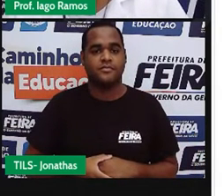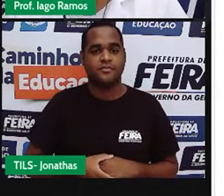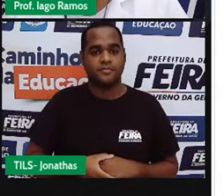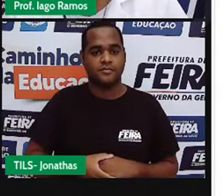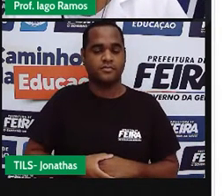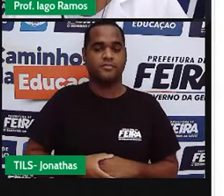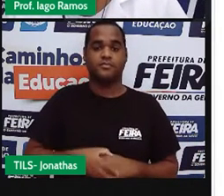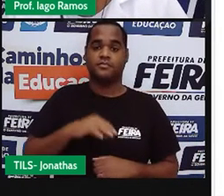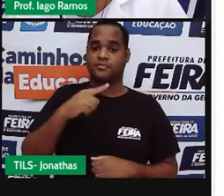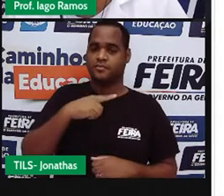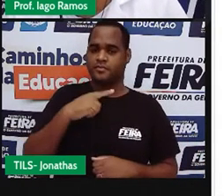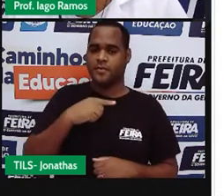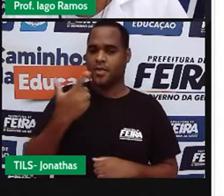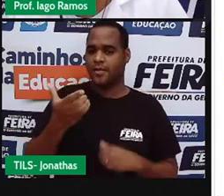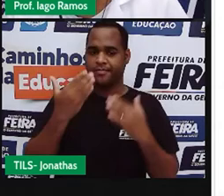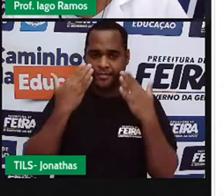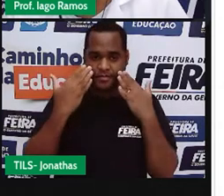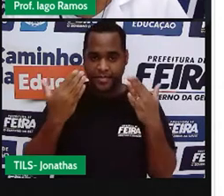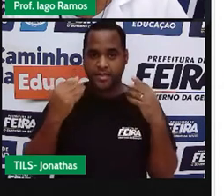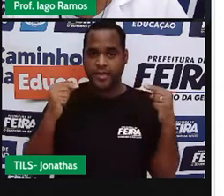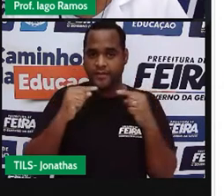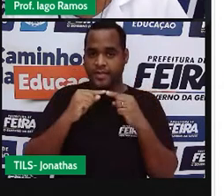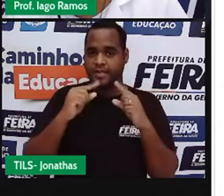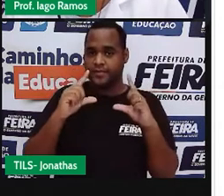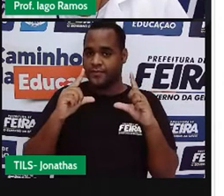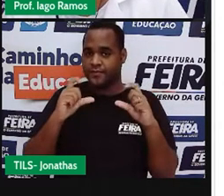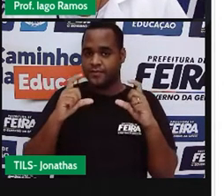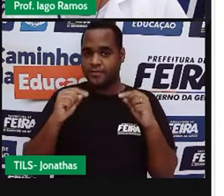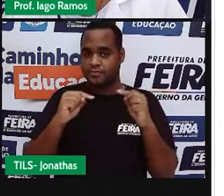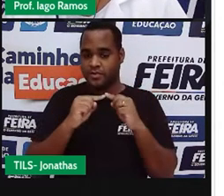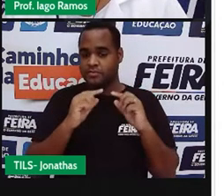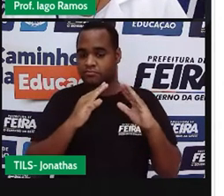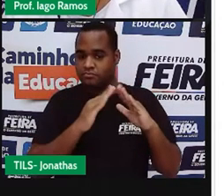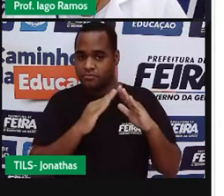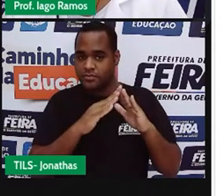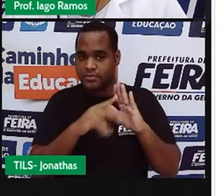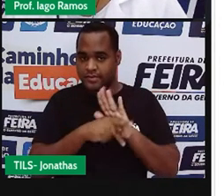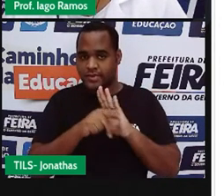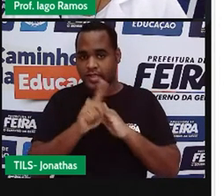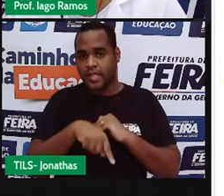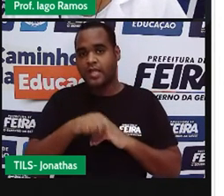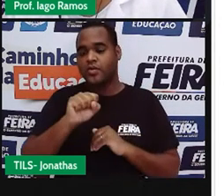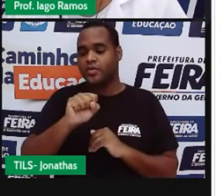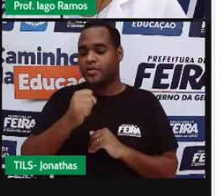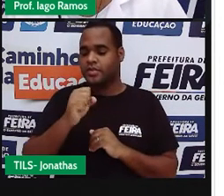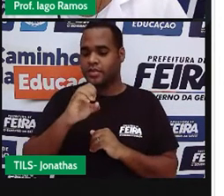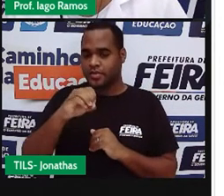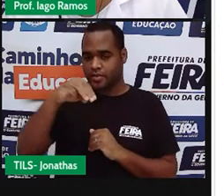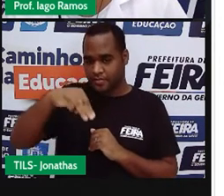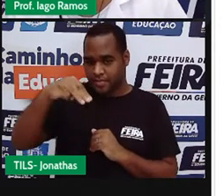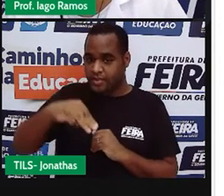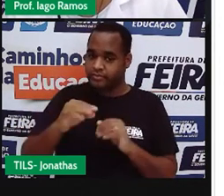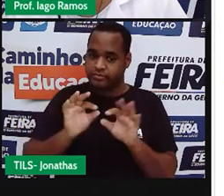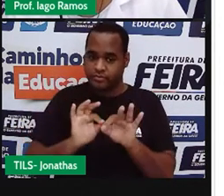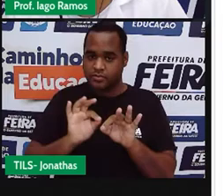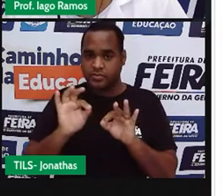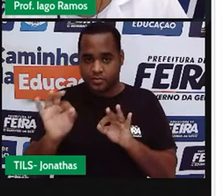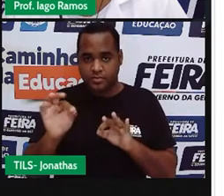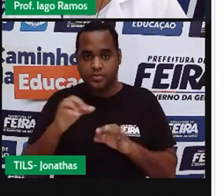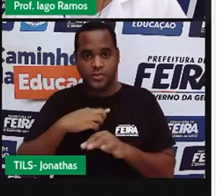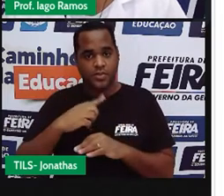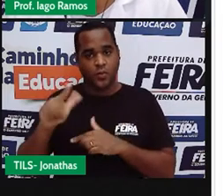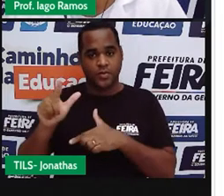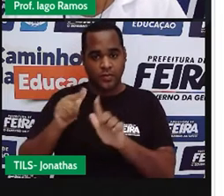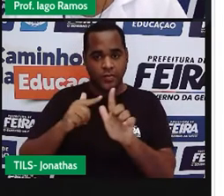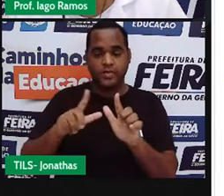representadas na figura. Essa casinha está a 80 metros de distância dessa casinha.